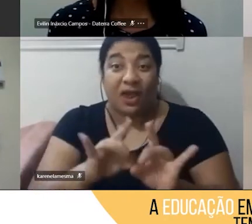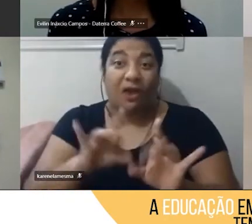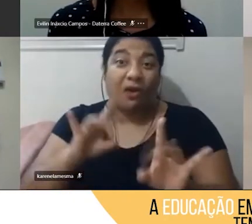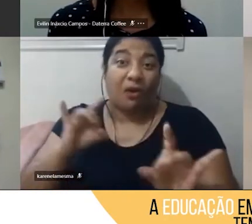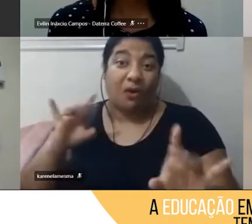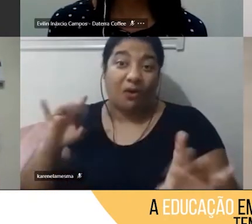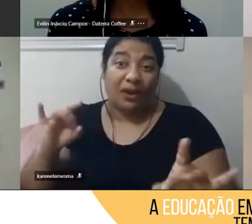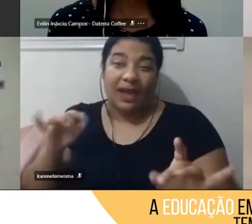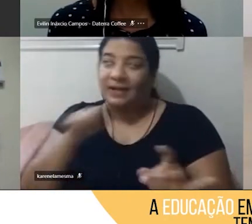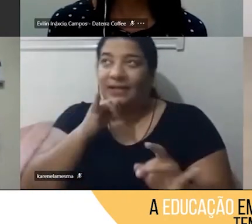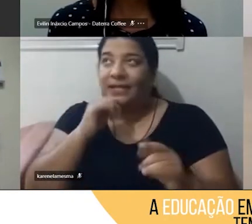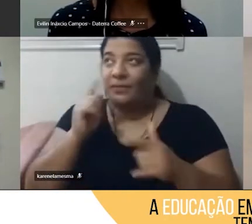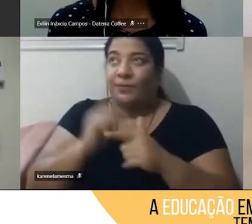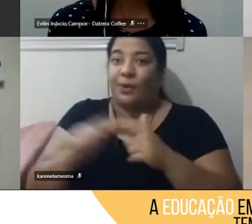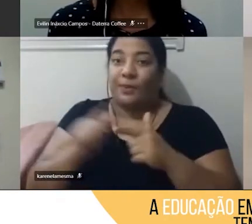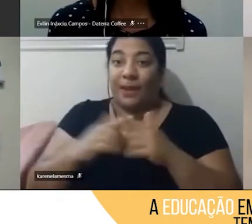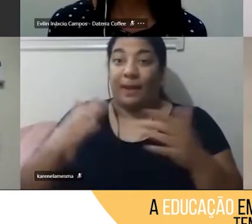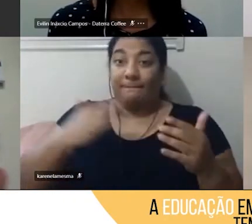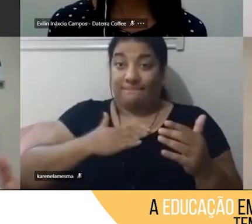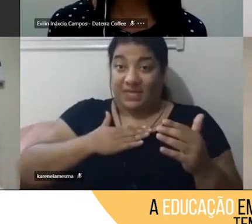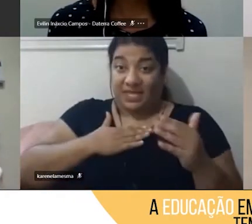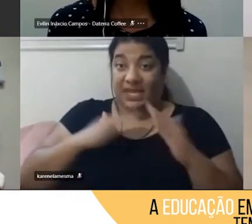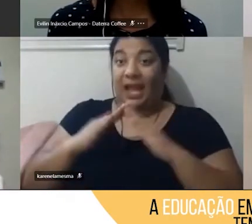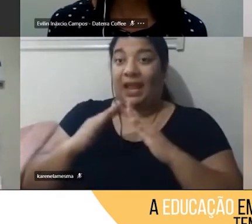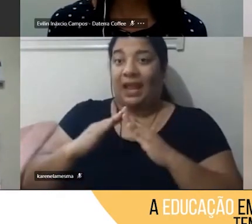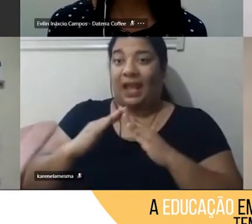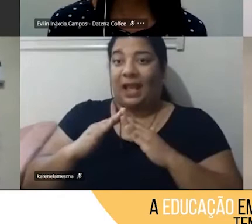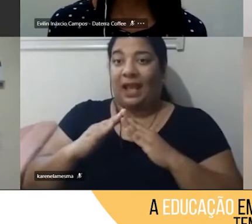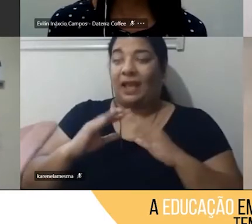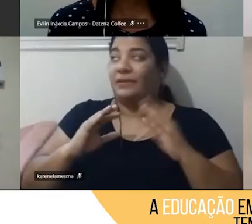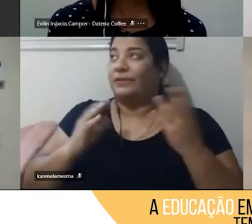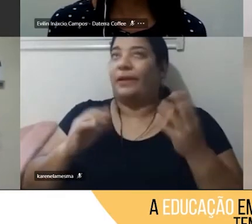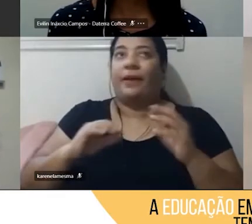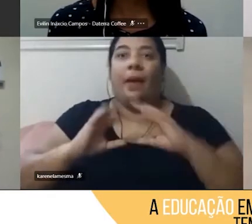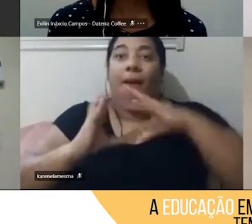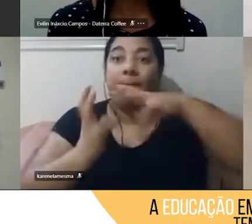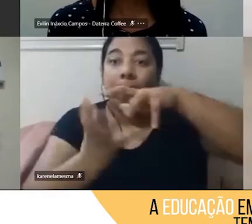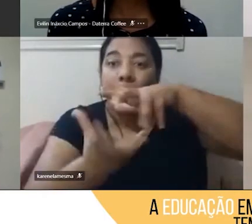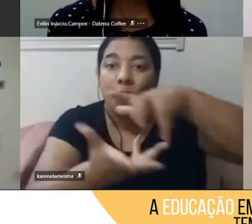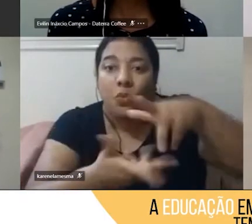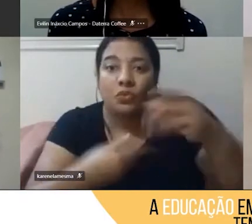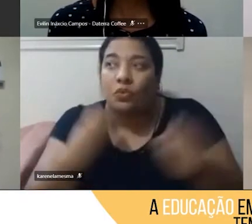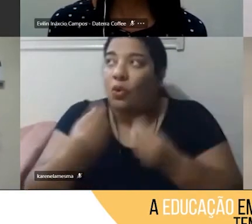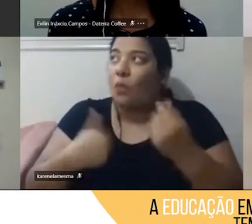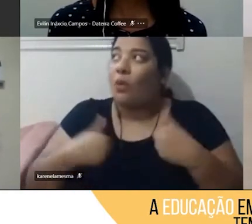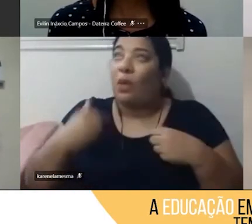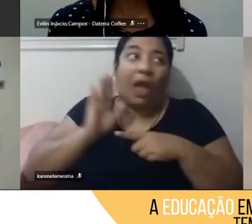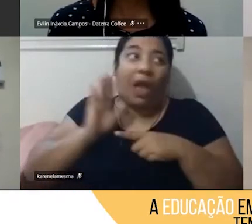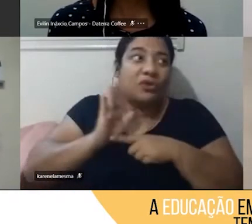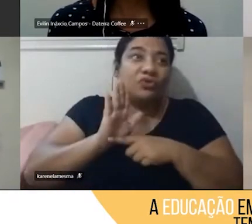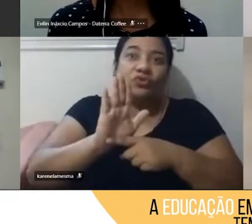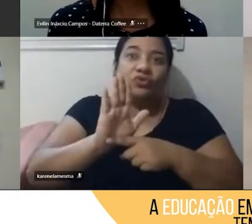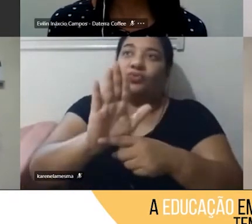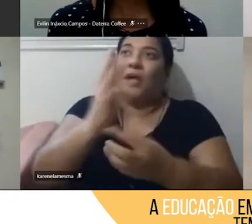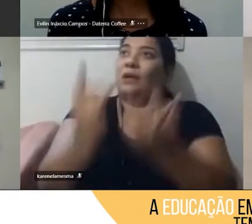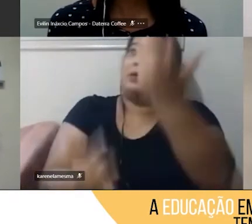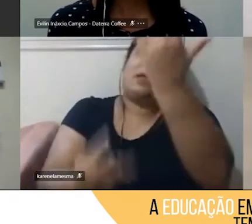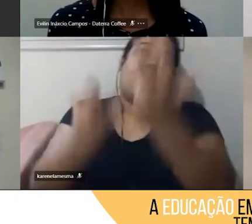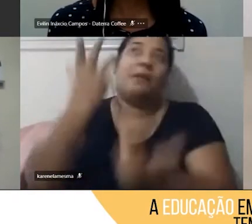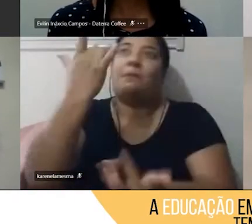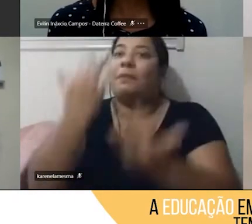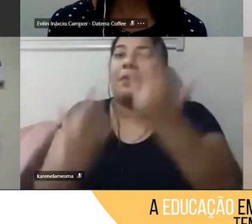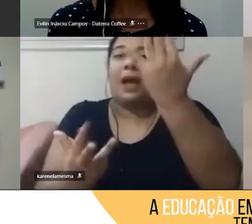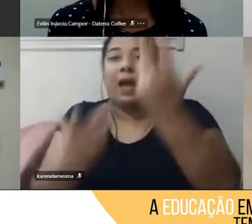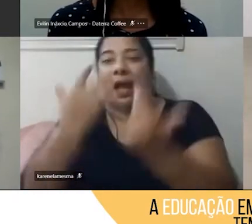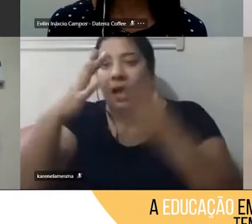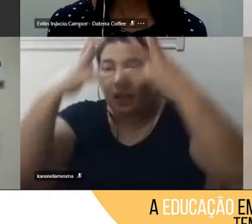casa, os problemas do mundo, como é que eu contribuo, o que eu faço para contribuir com as queimadas do Pantanal, cada